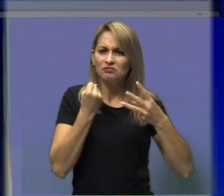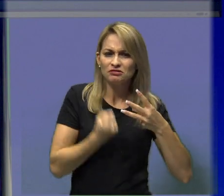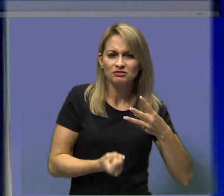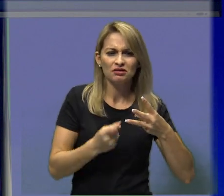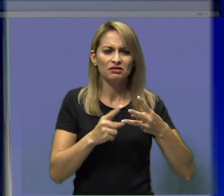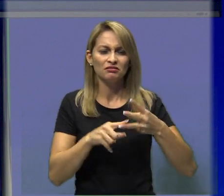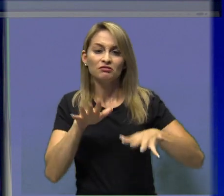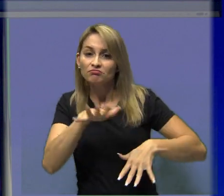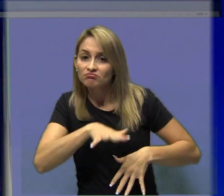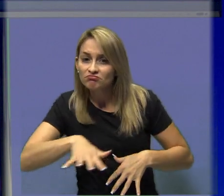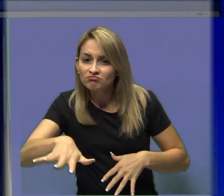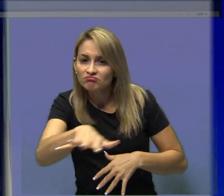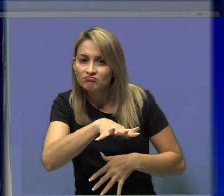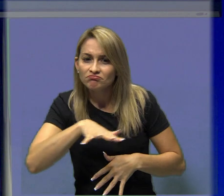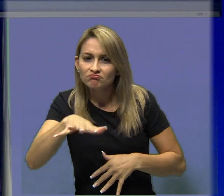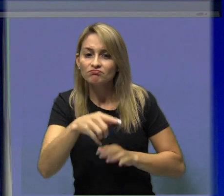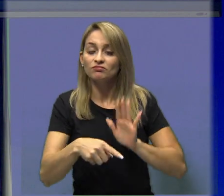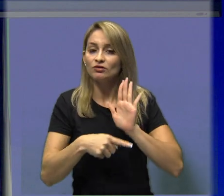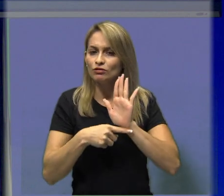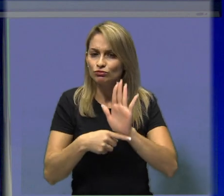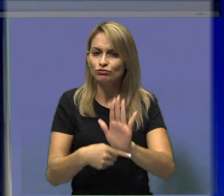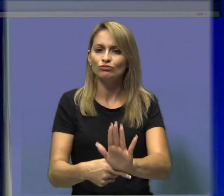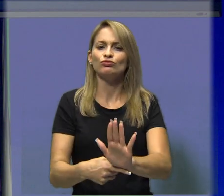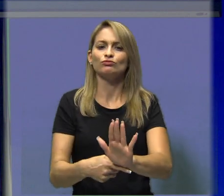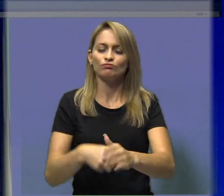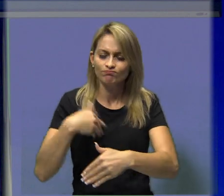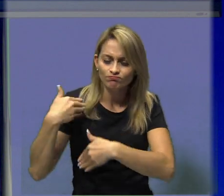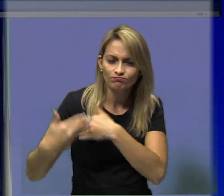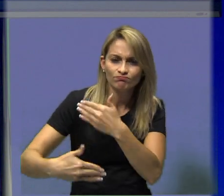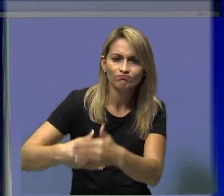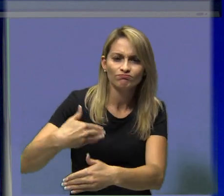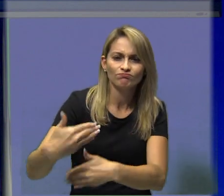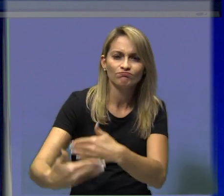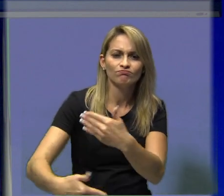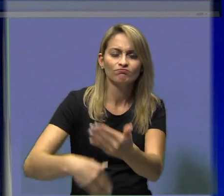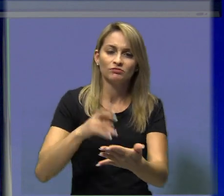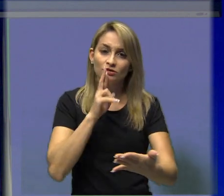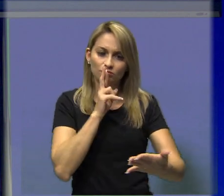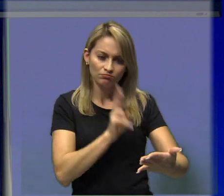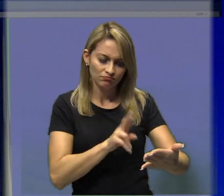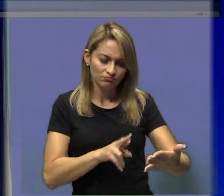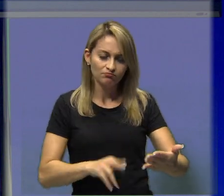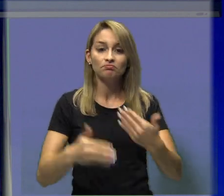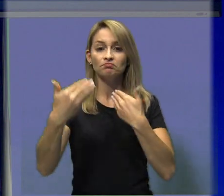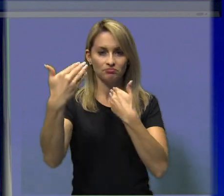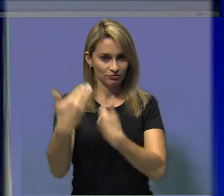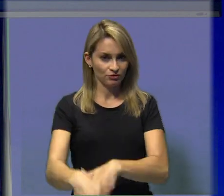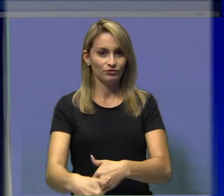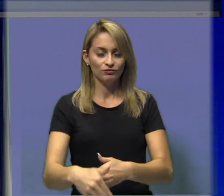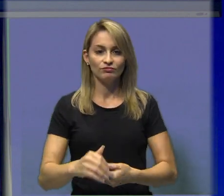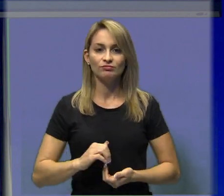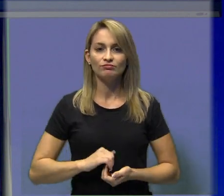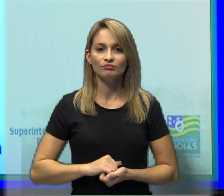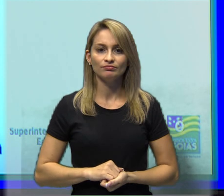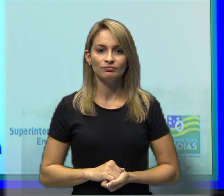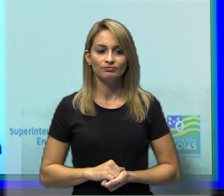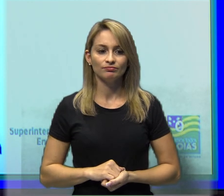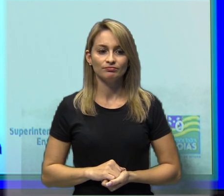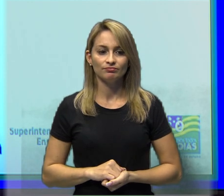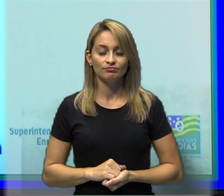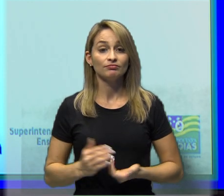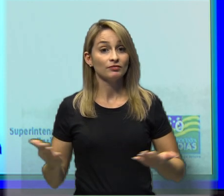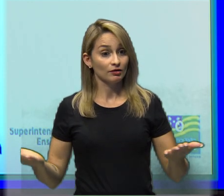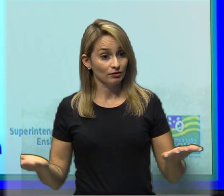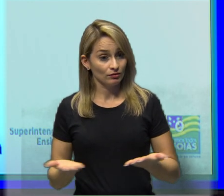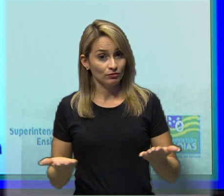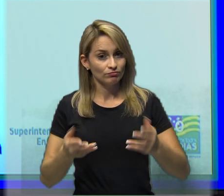ajude você no processo de desenvolvimento durante a prova, ok? Então veja, a nossa